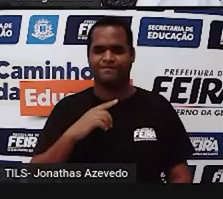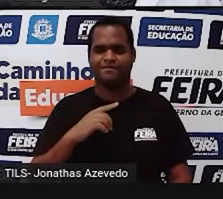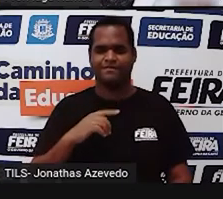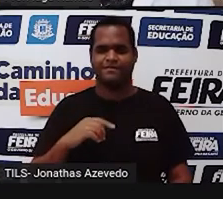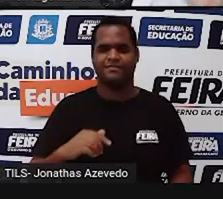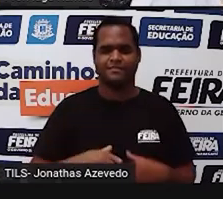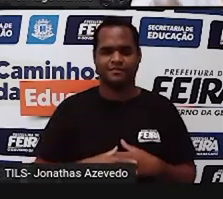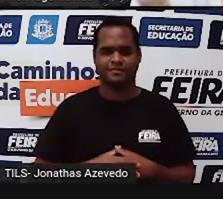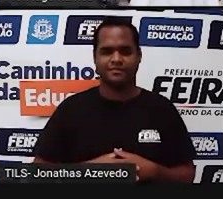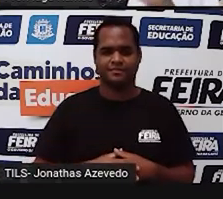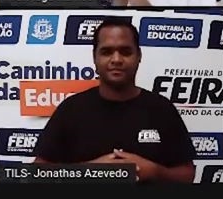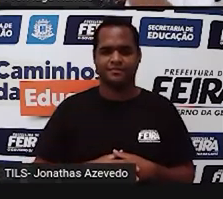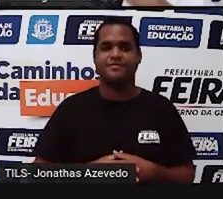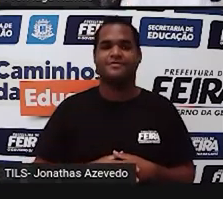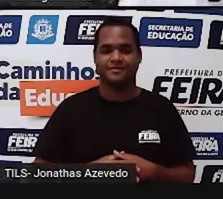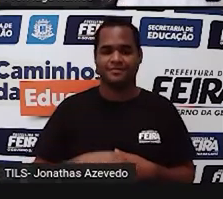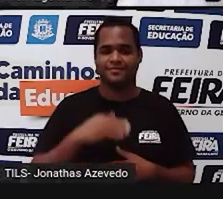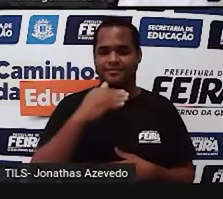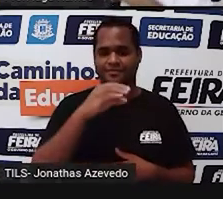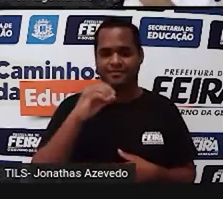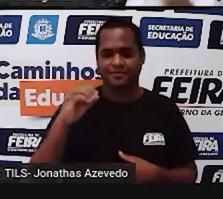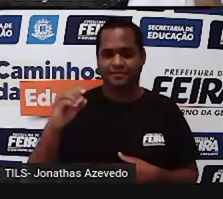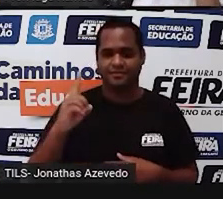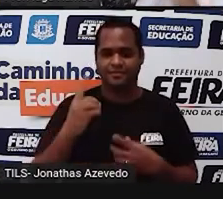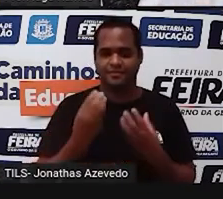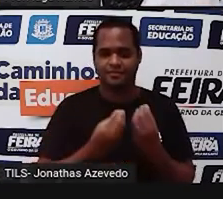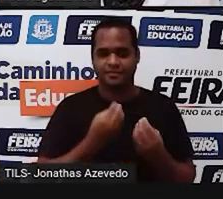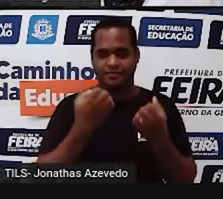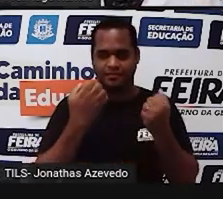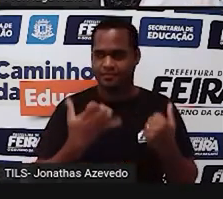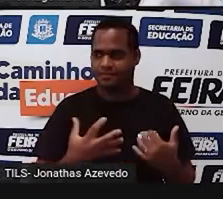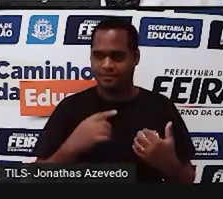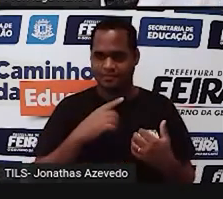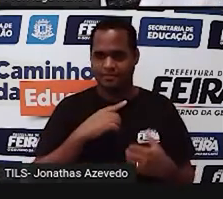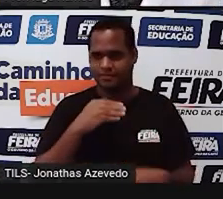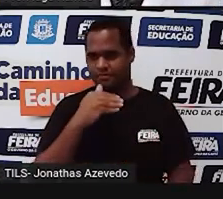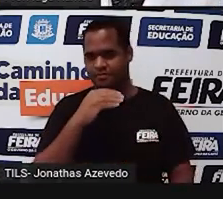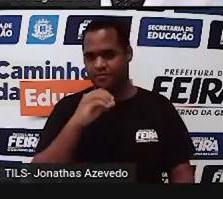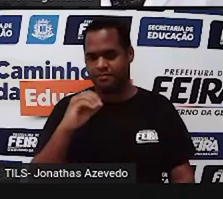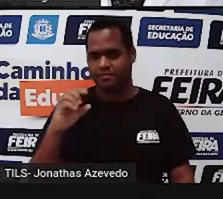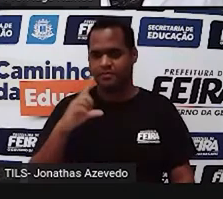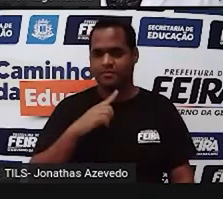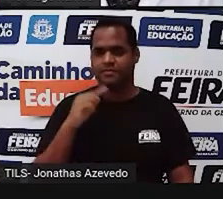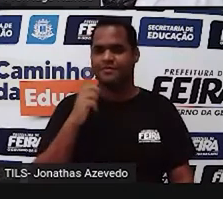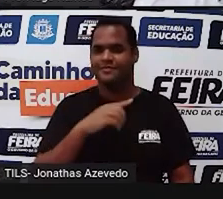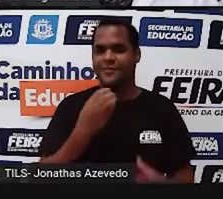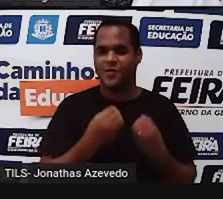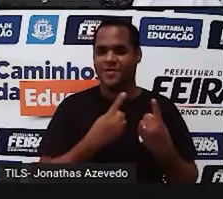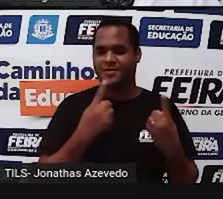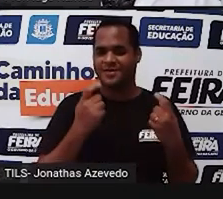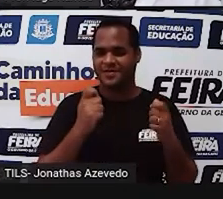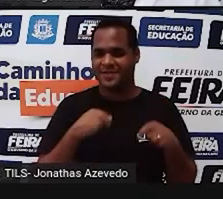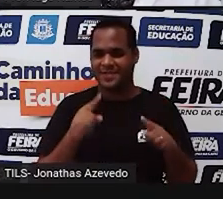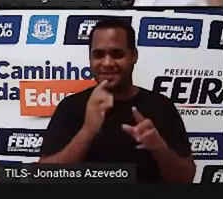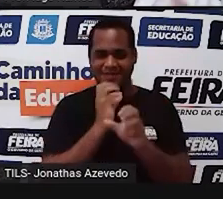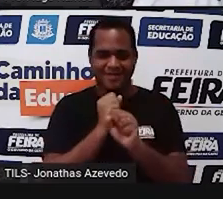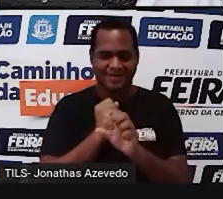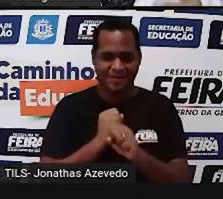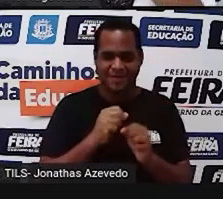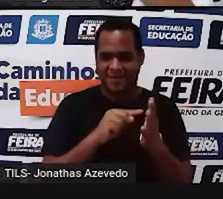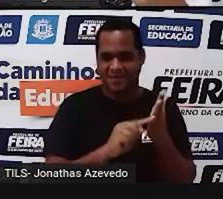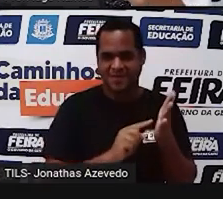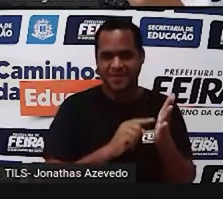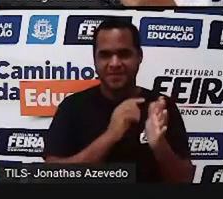100% também significa 100 dividido por 100, que nesse caso nem precisa de calculadora. 100